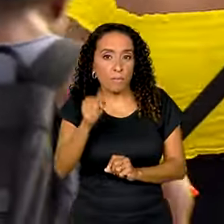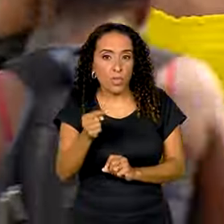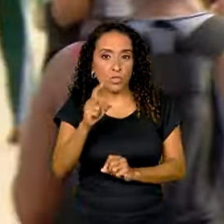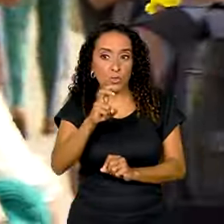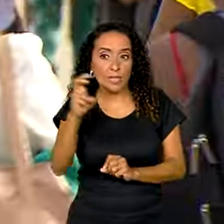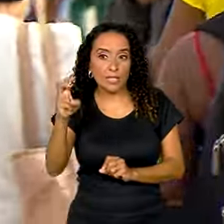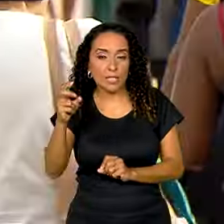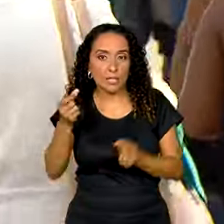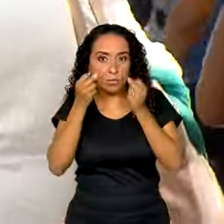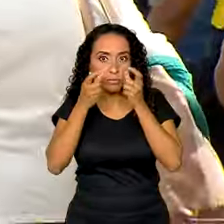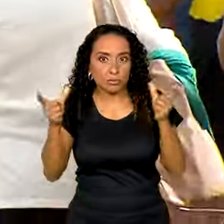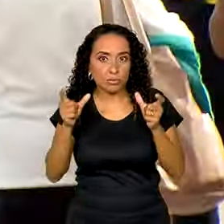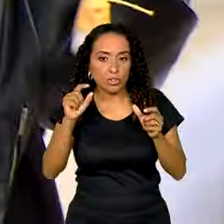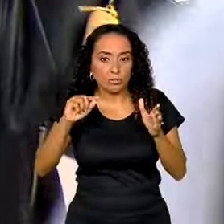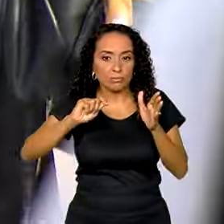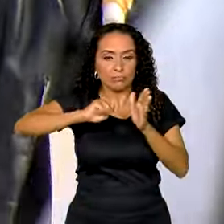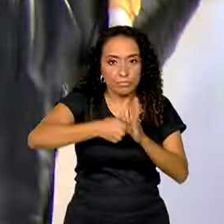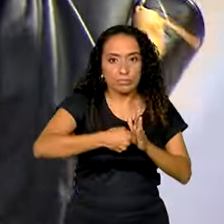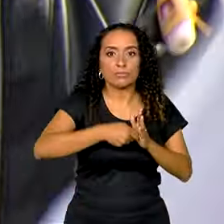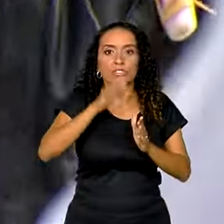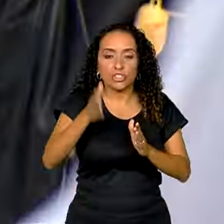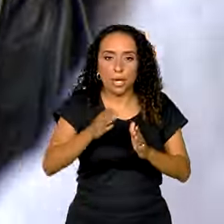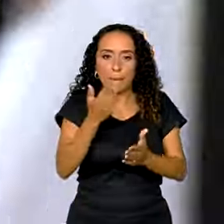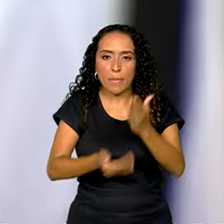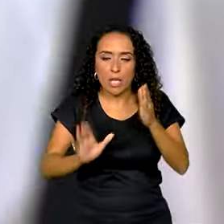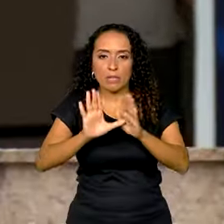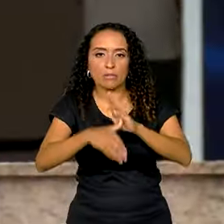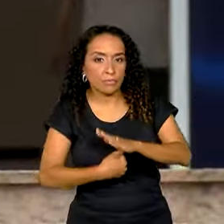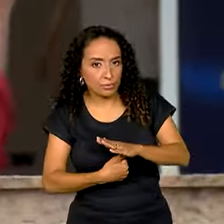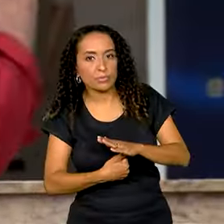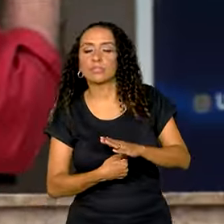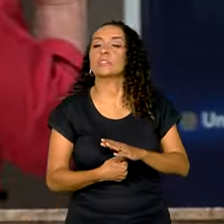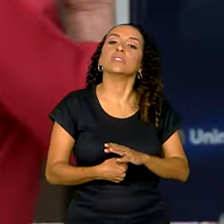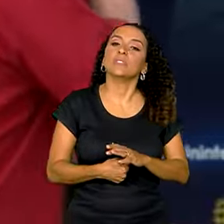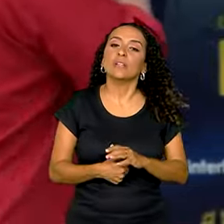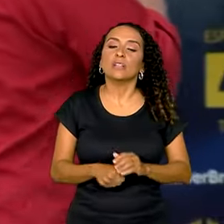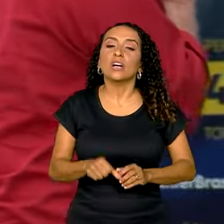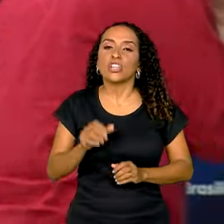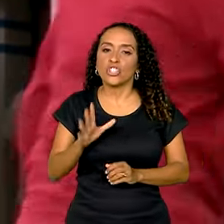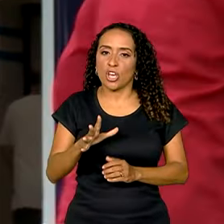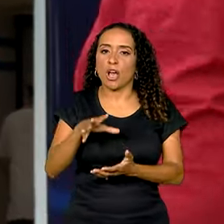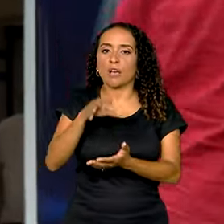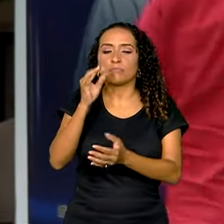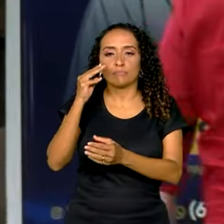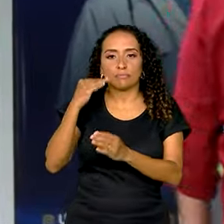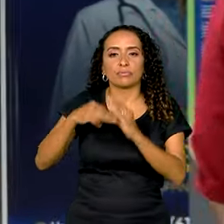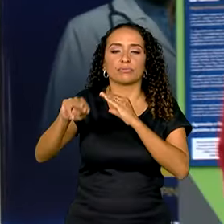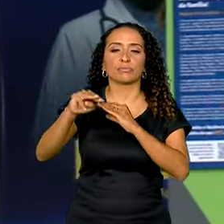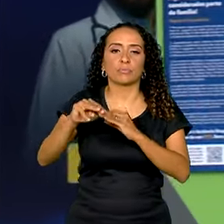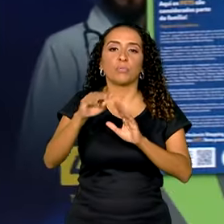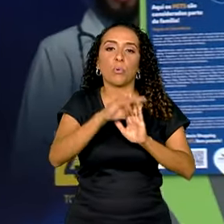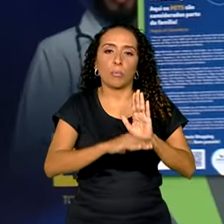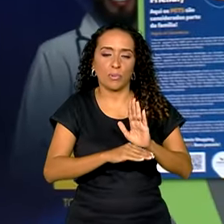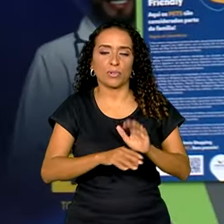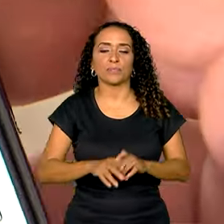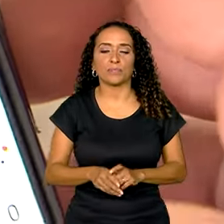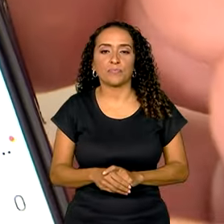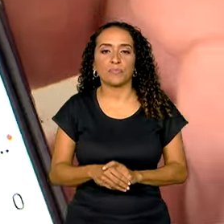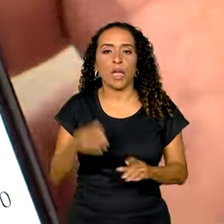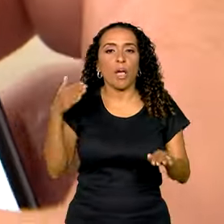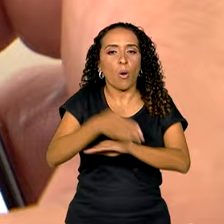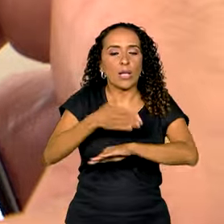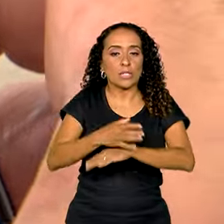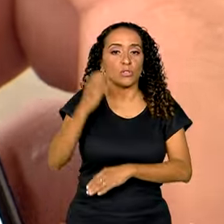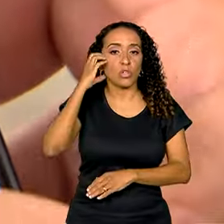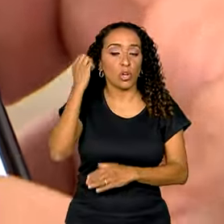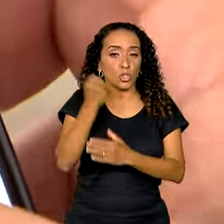alertas de bloqueios de perda, roubo ou furto de aparelhos celulares já foram emitidos pelo programa. O acesso ao